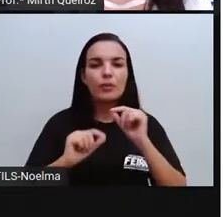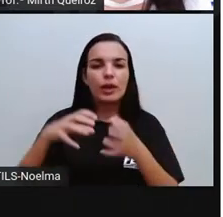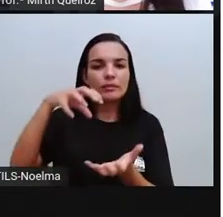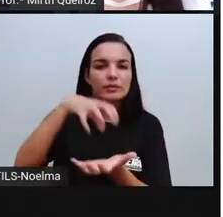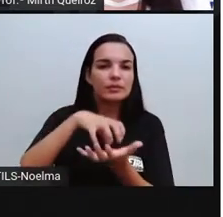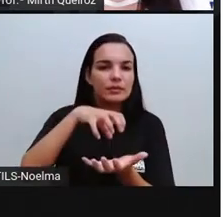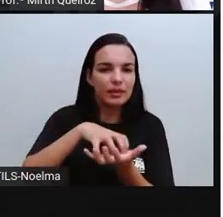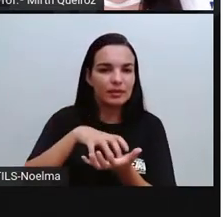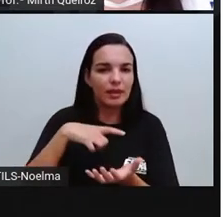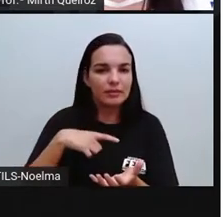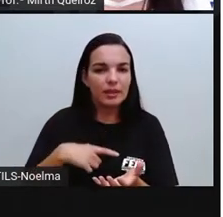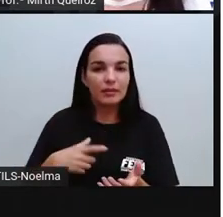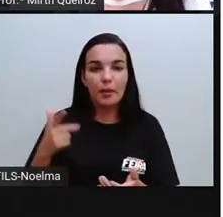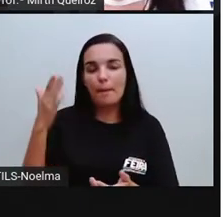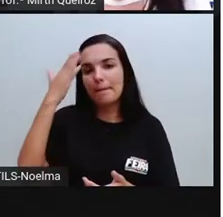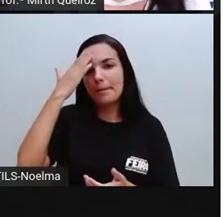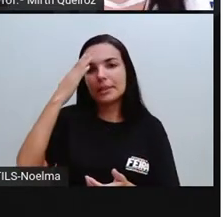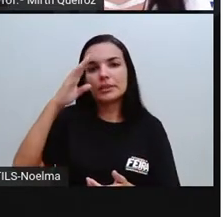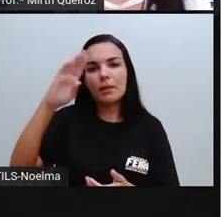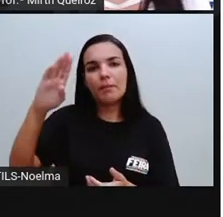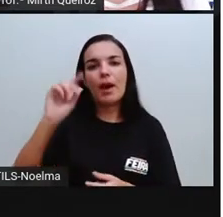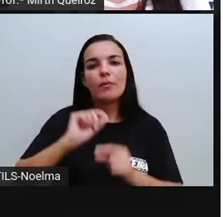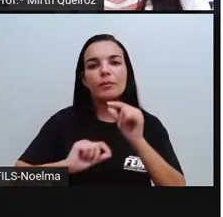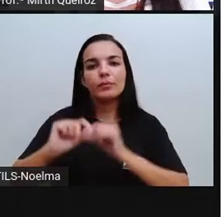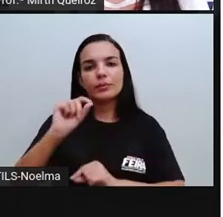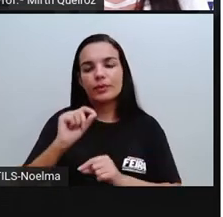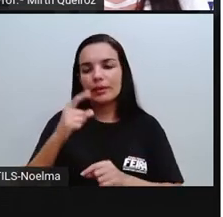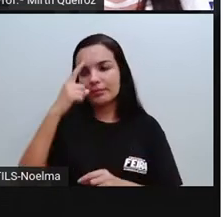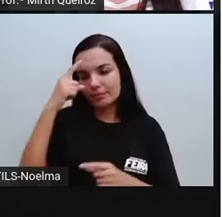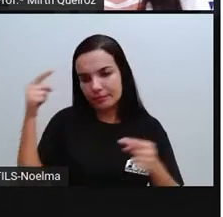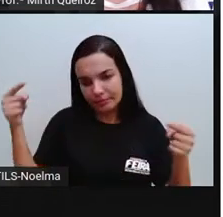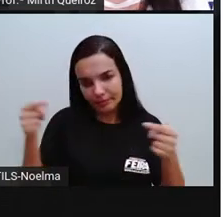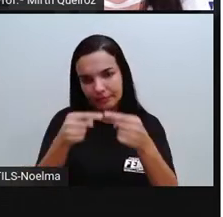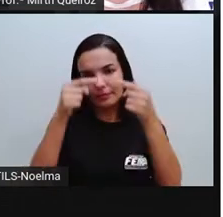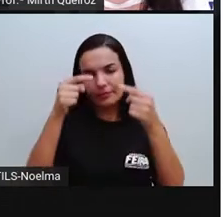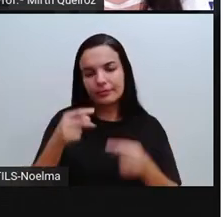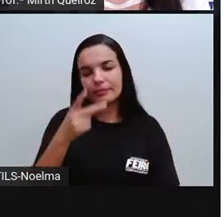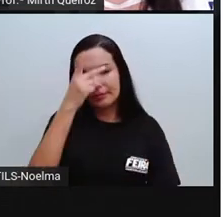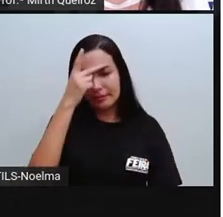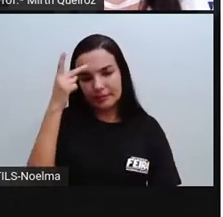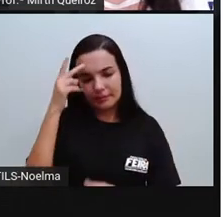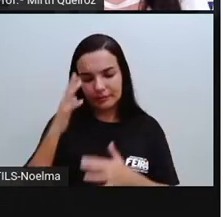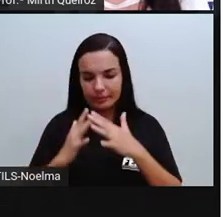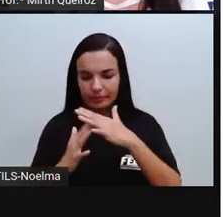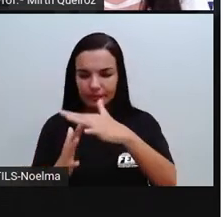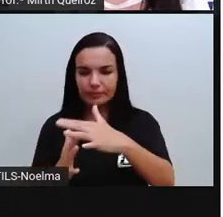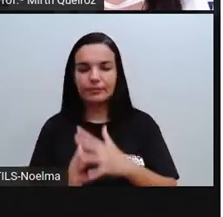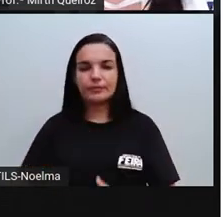-oeste passou a ser, então, o principal destino dos migrantes, né?